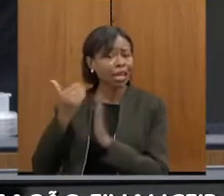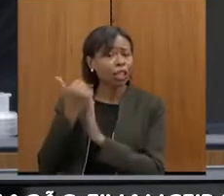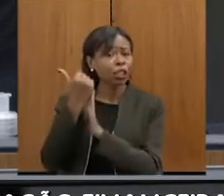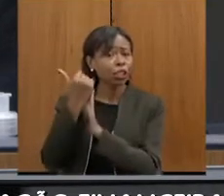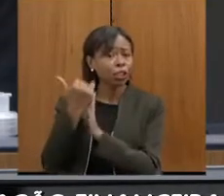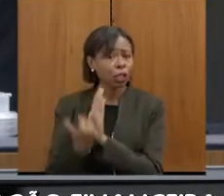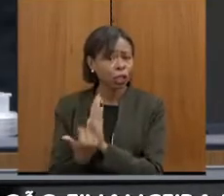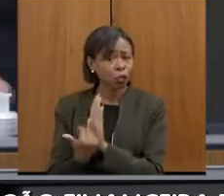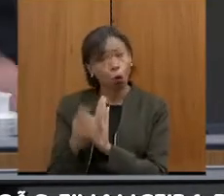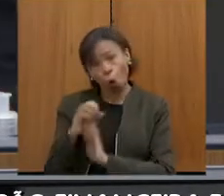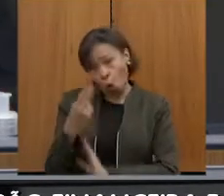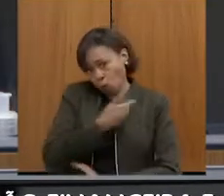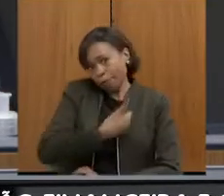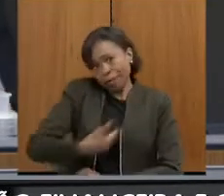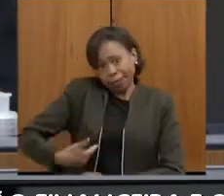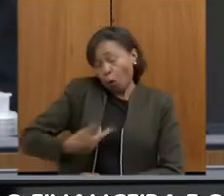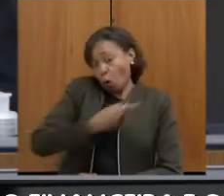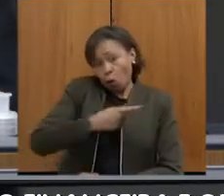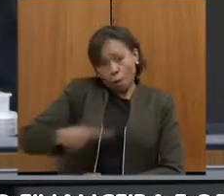ou o presidente